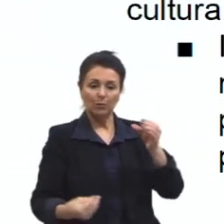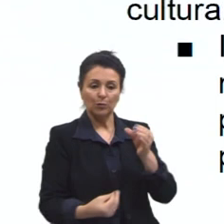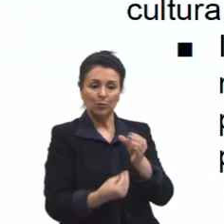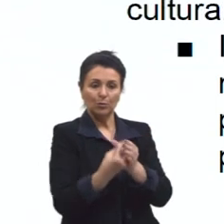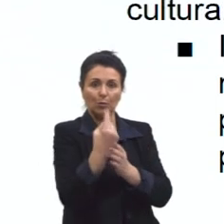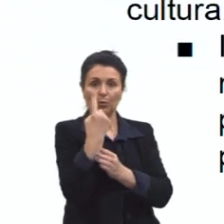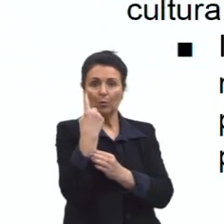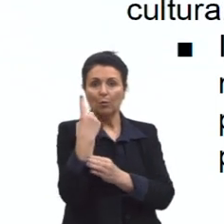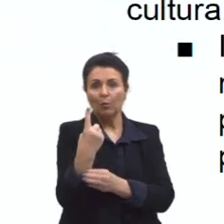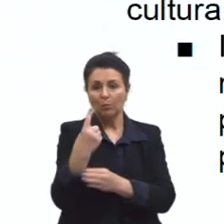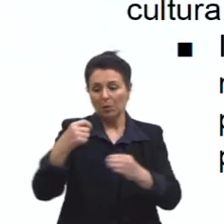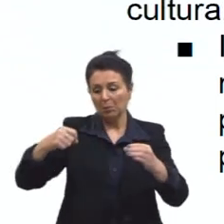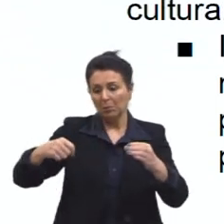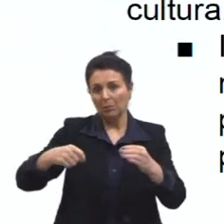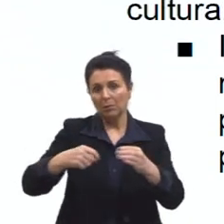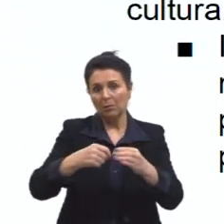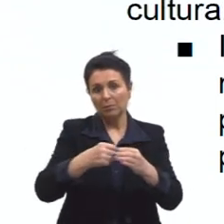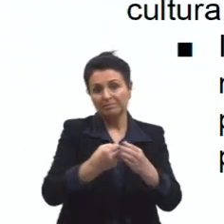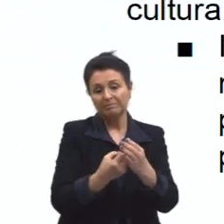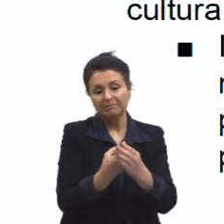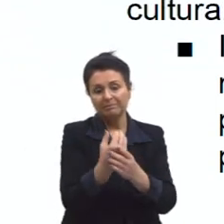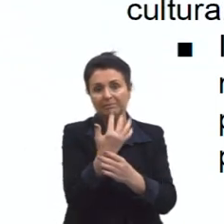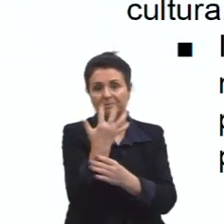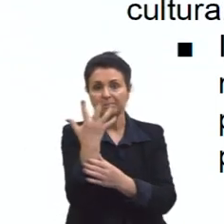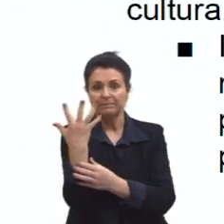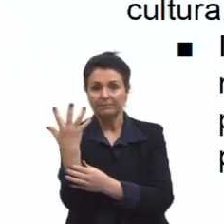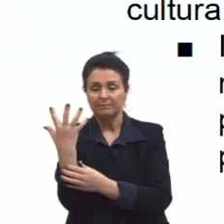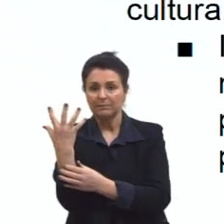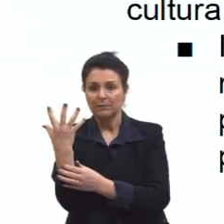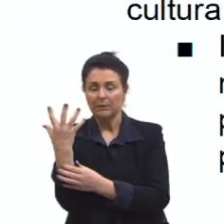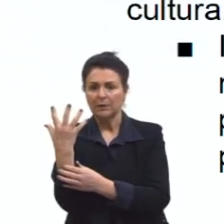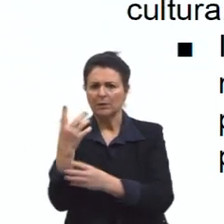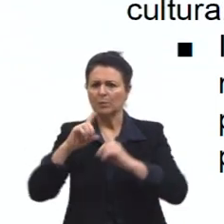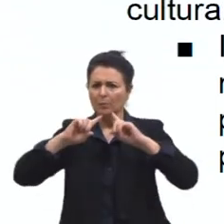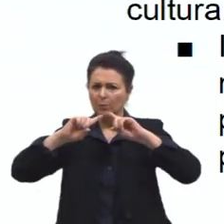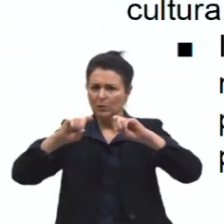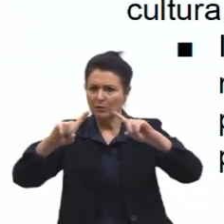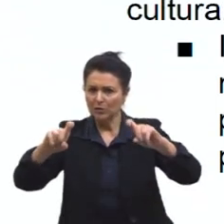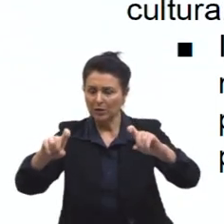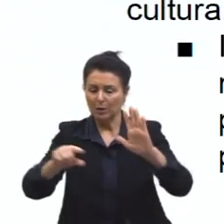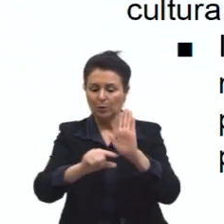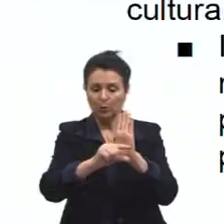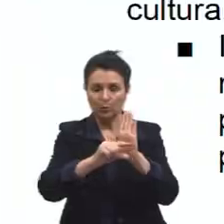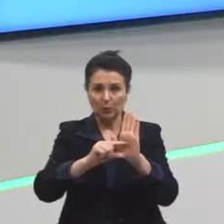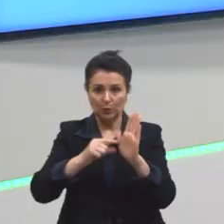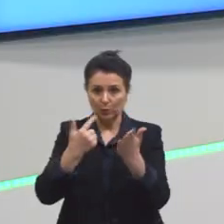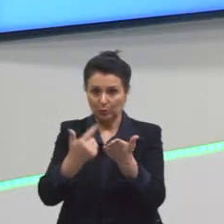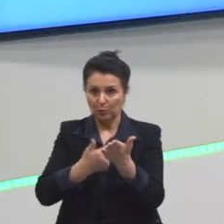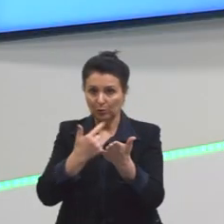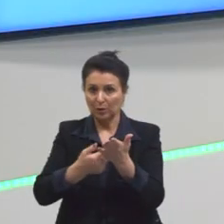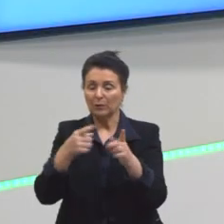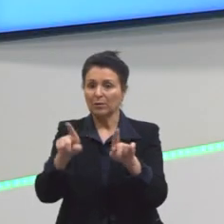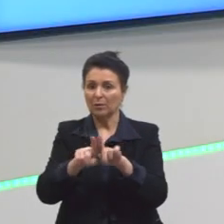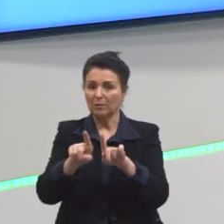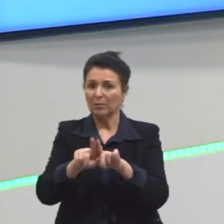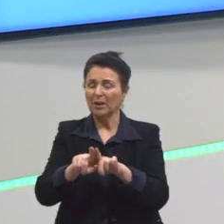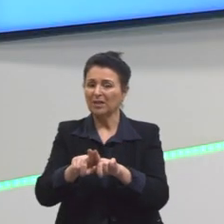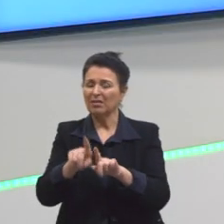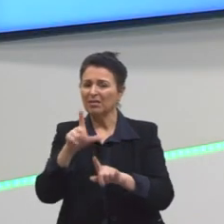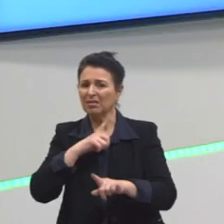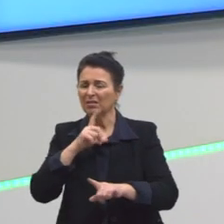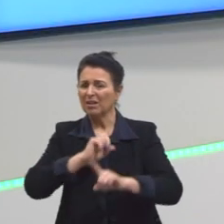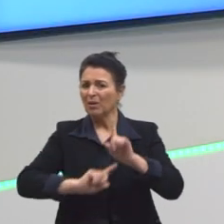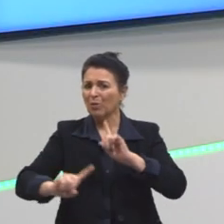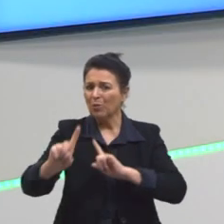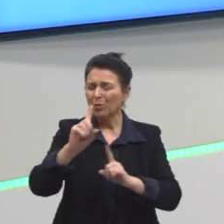produzindo só uma planta, um vegetal. E a gente pode criticar que o Gilberto Freire também falha na sua questão das fontes e